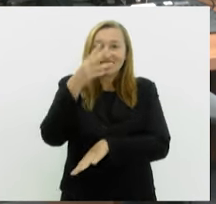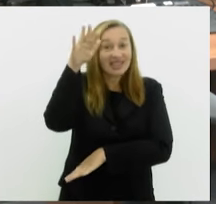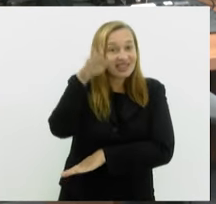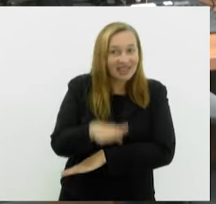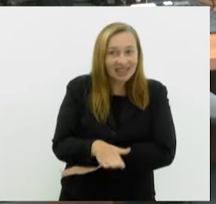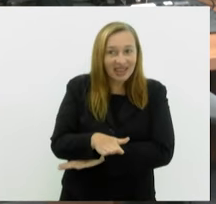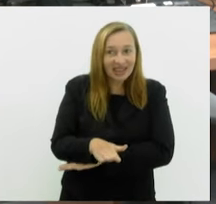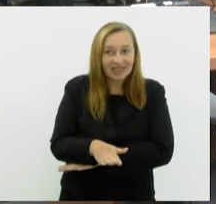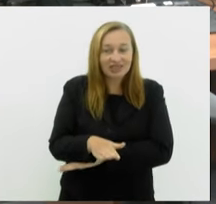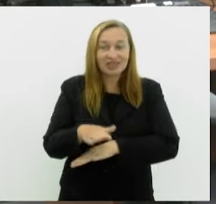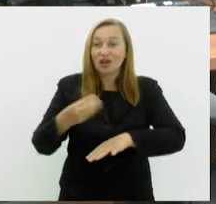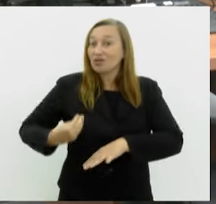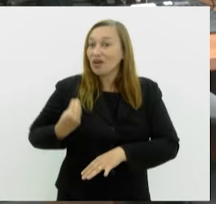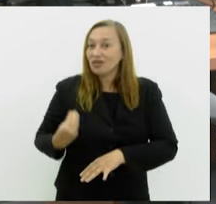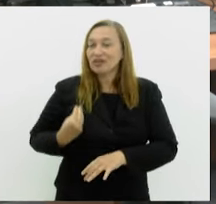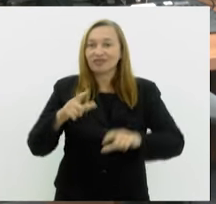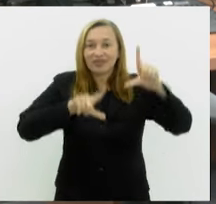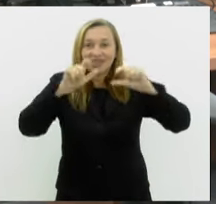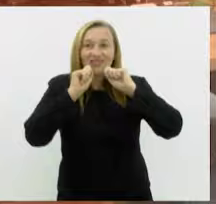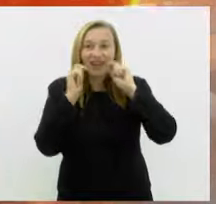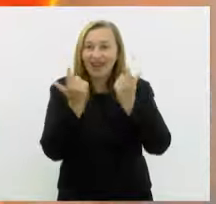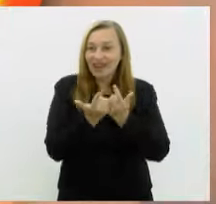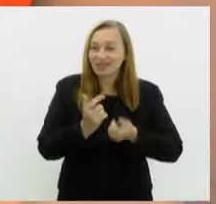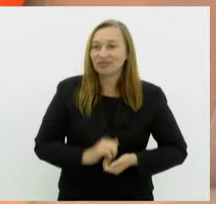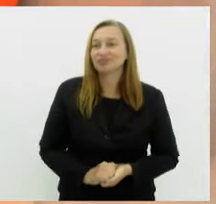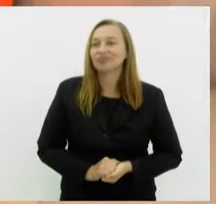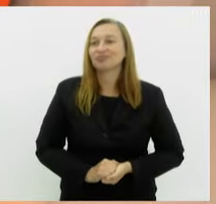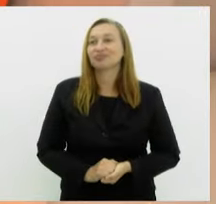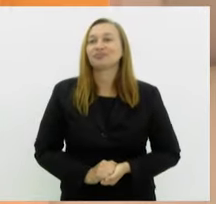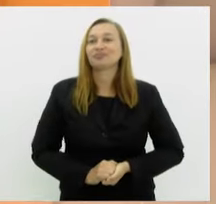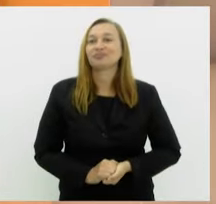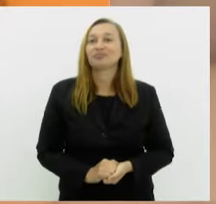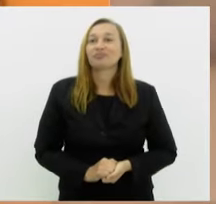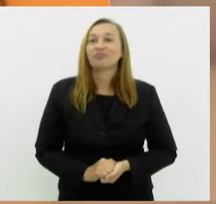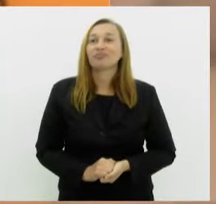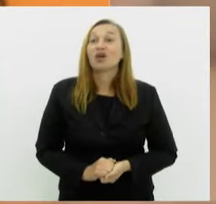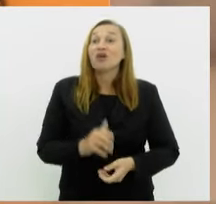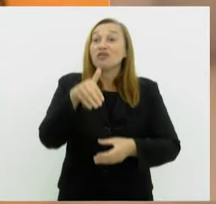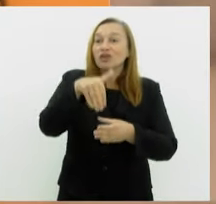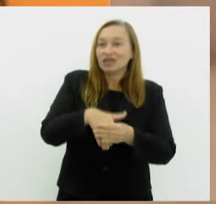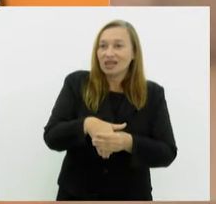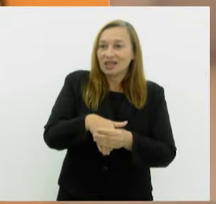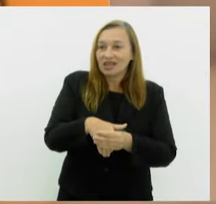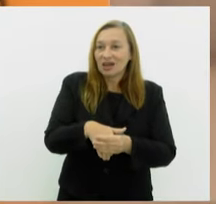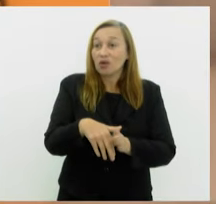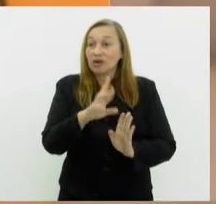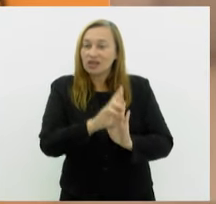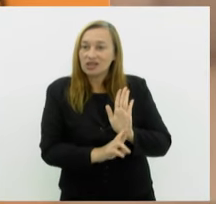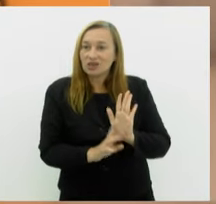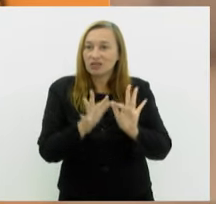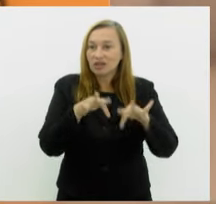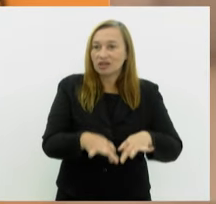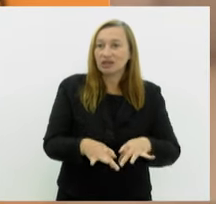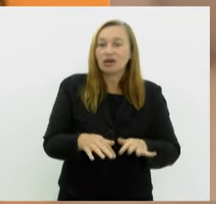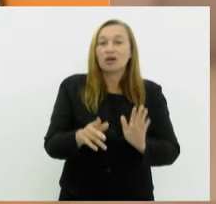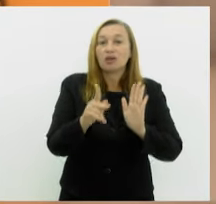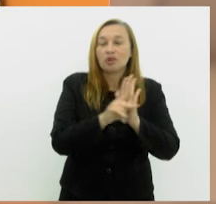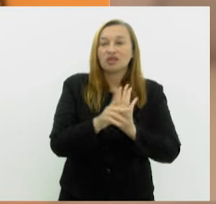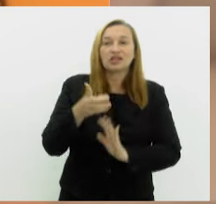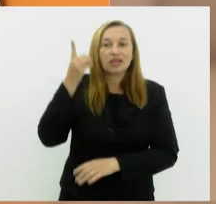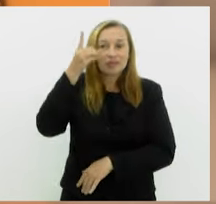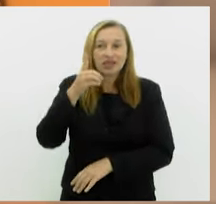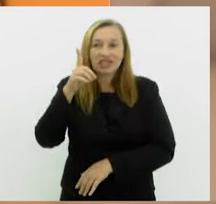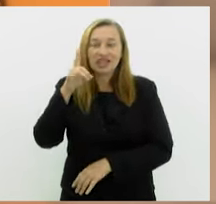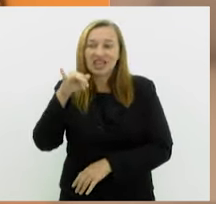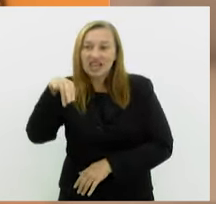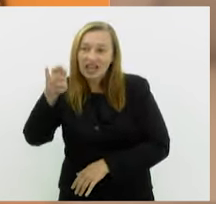tarde, com transmissão ao vivo pela TV Alerj. Em votação, a redação final do projeto do deputado Guilherme Della